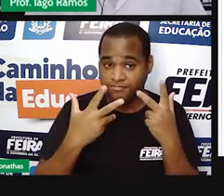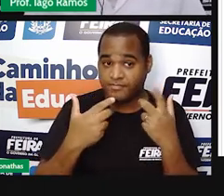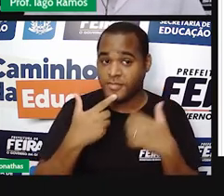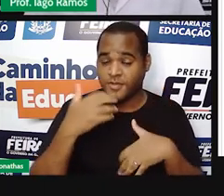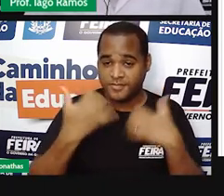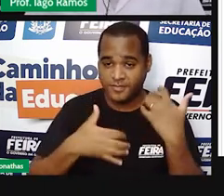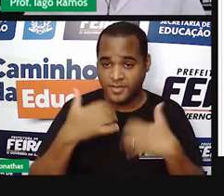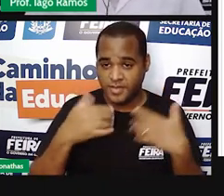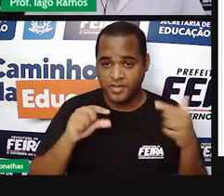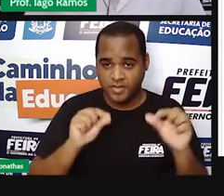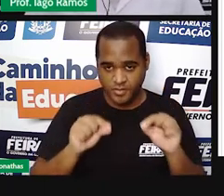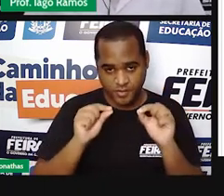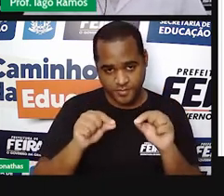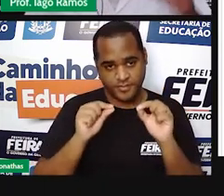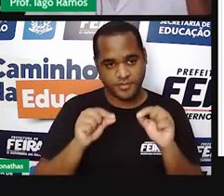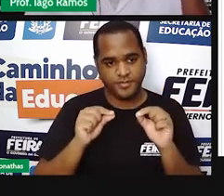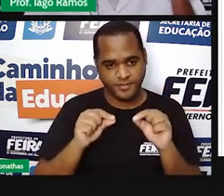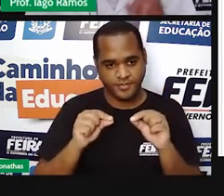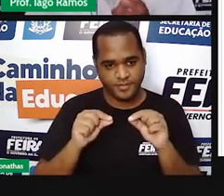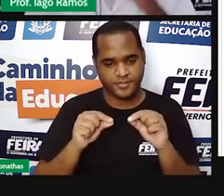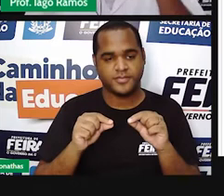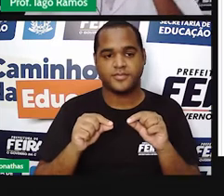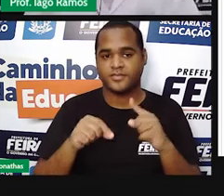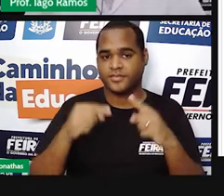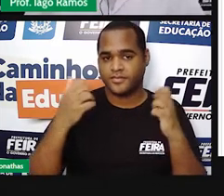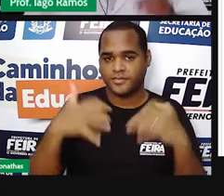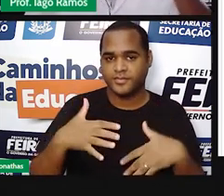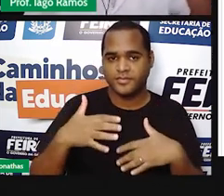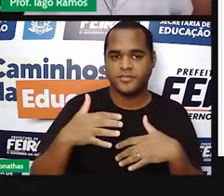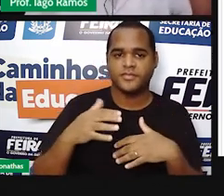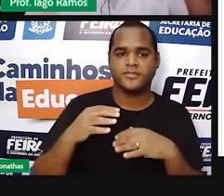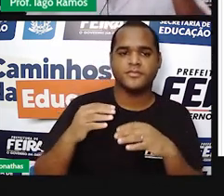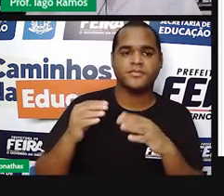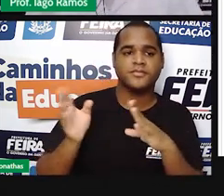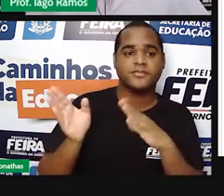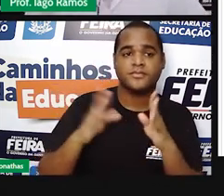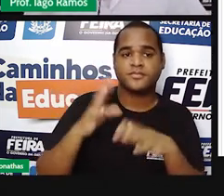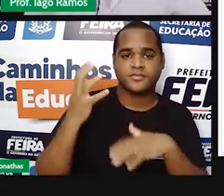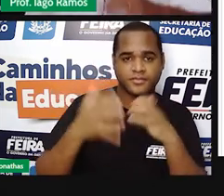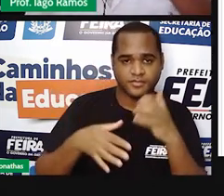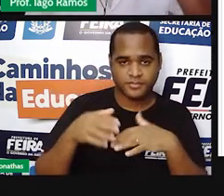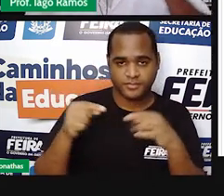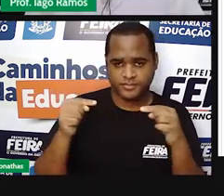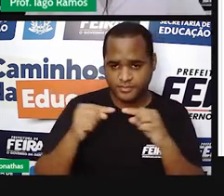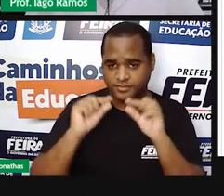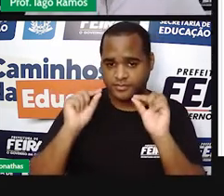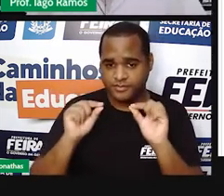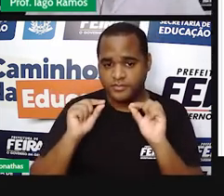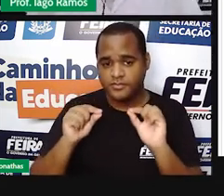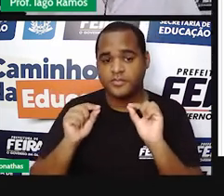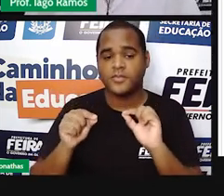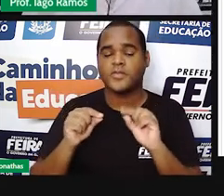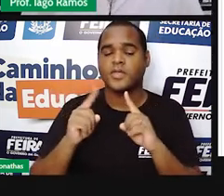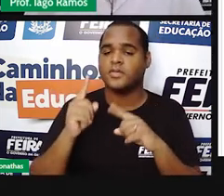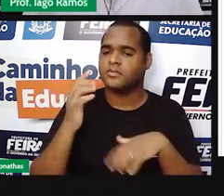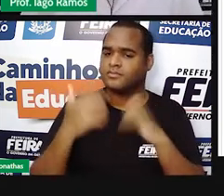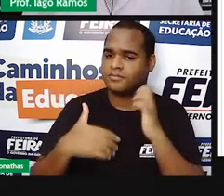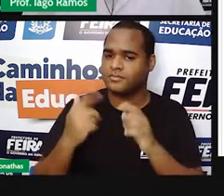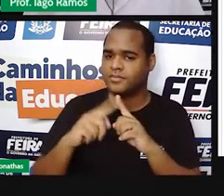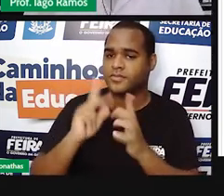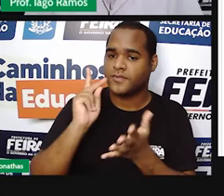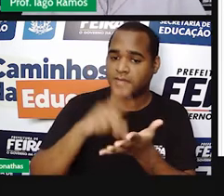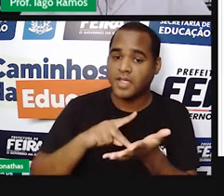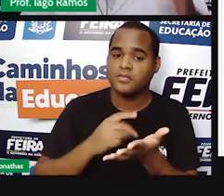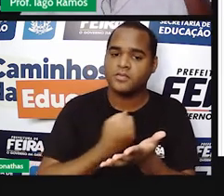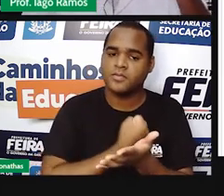acontecer, né? A nossa aula é agora que a gente vai buscar aprender aquelas representações, aquelas formas de representar os